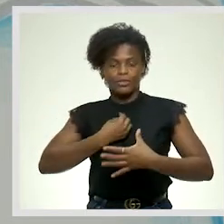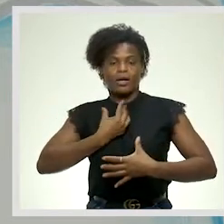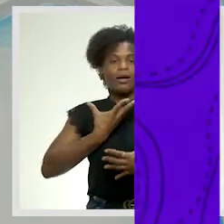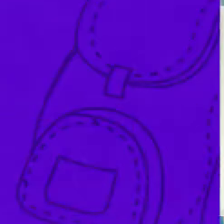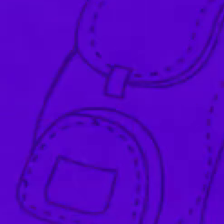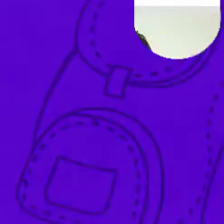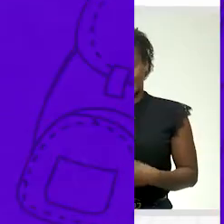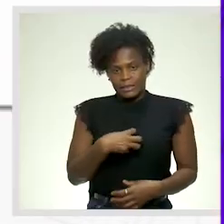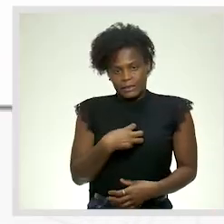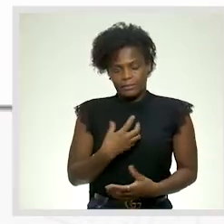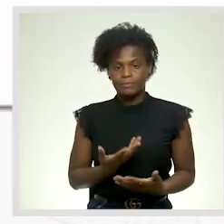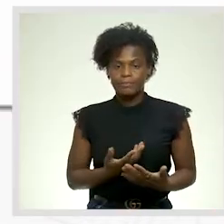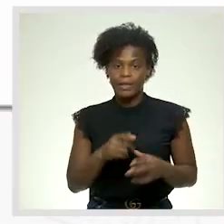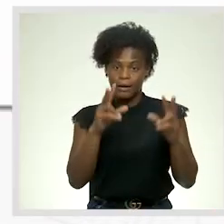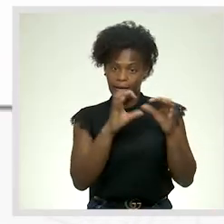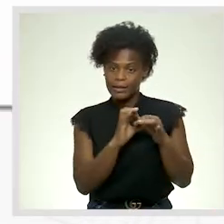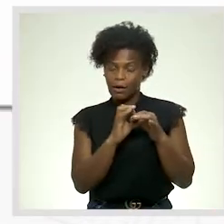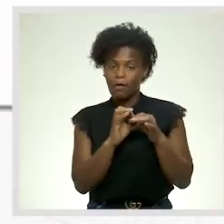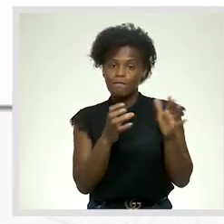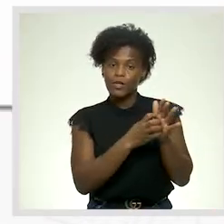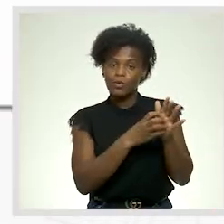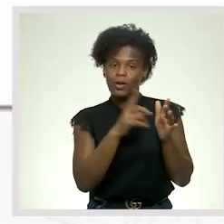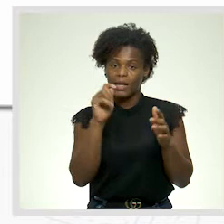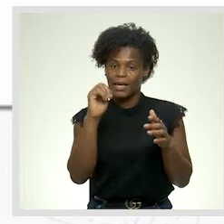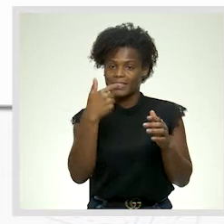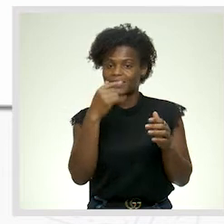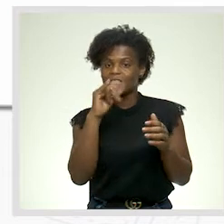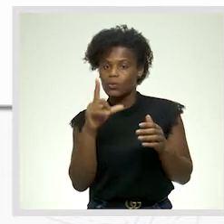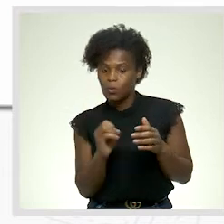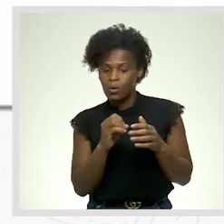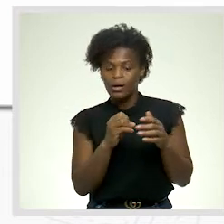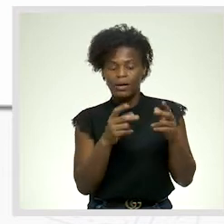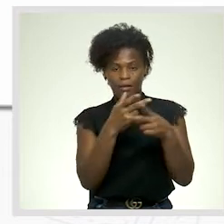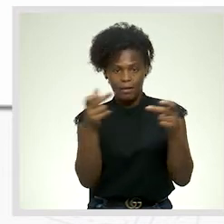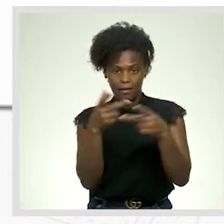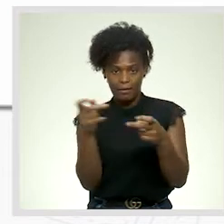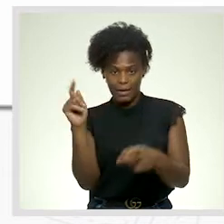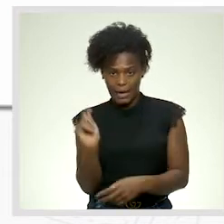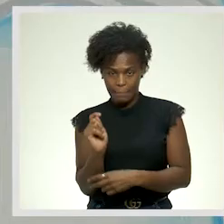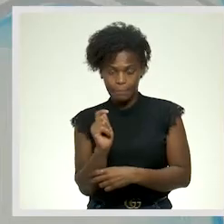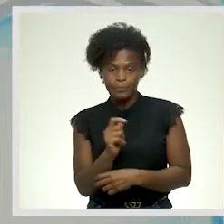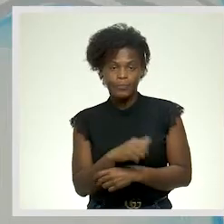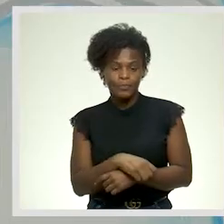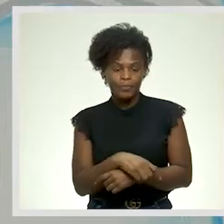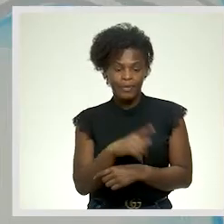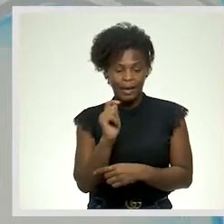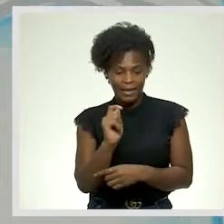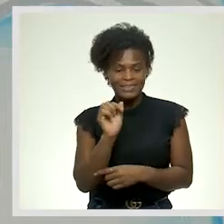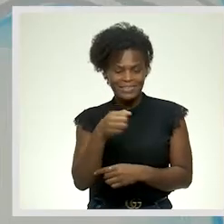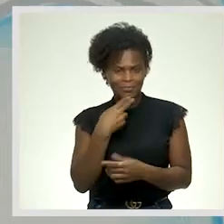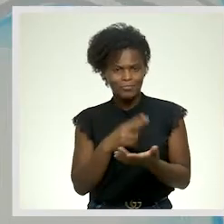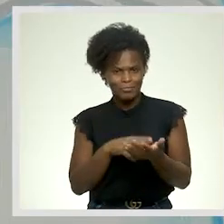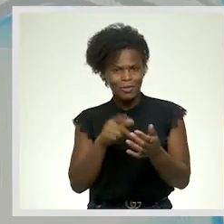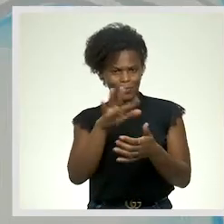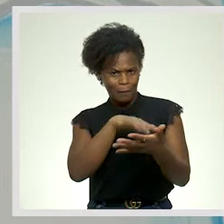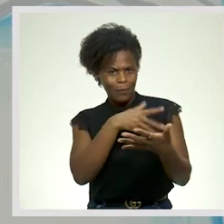Em relação às figuras de estilos, portanto, a linha é... Exatamente, você leu o